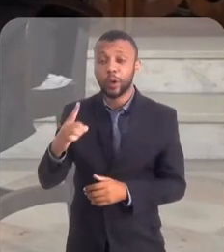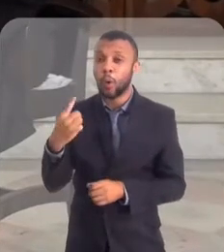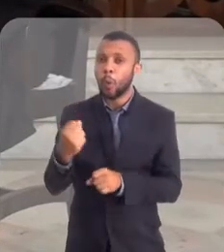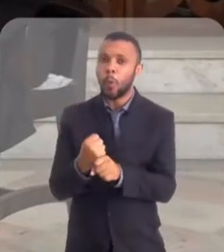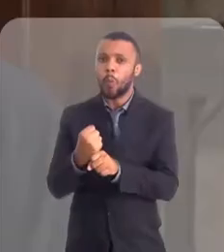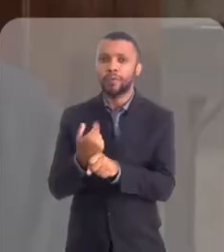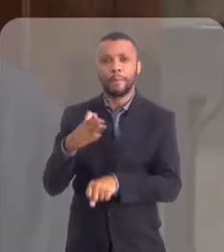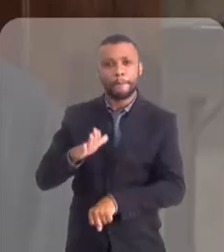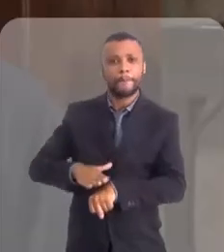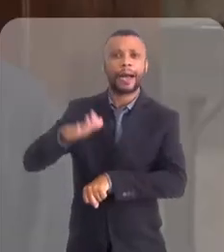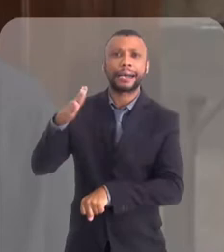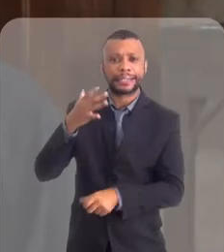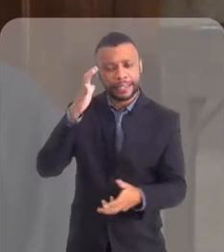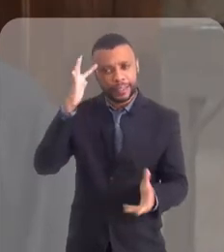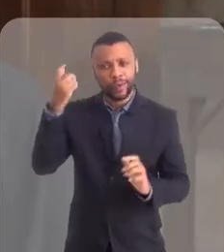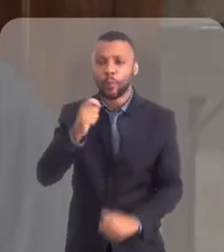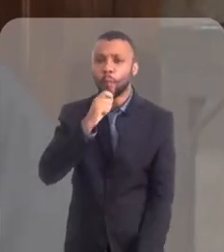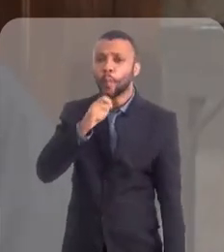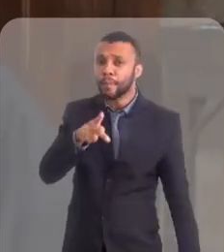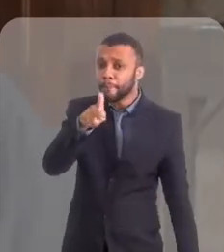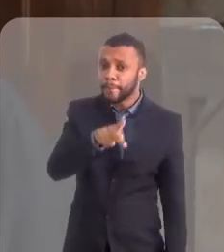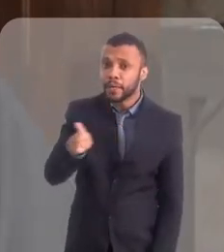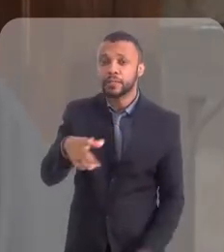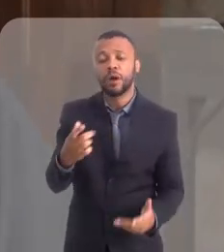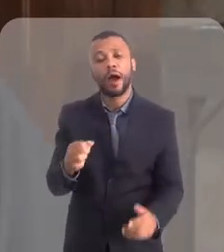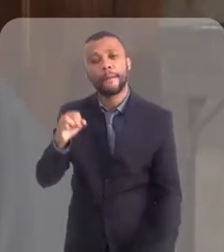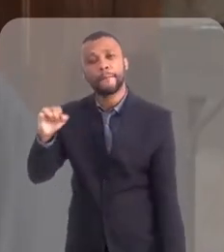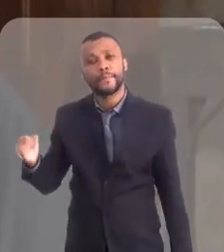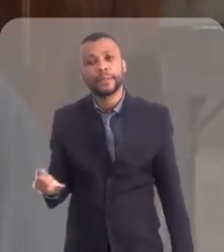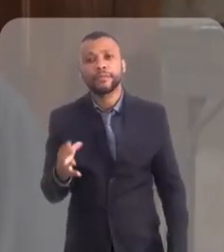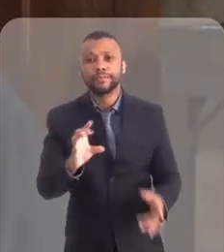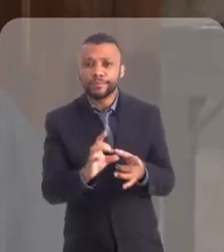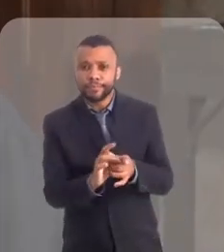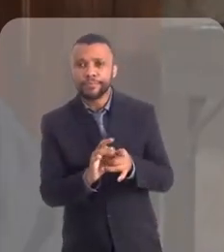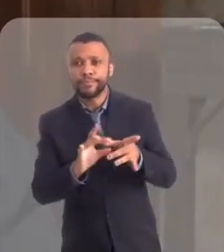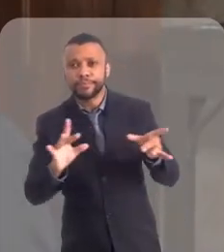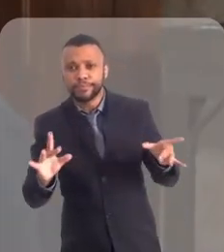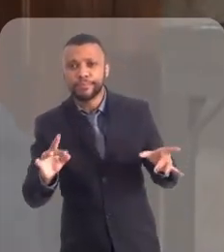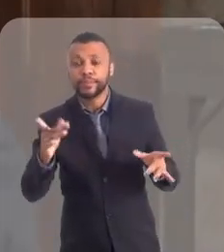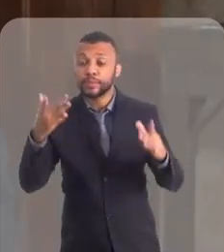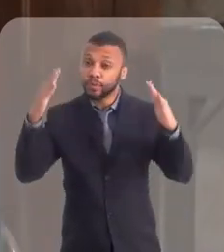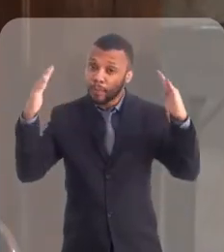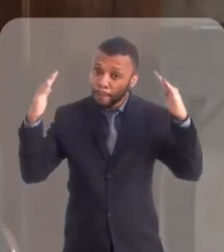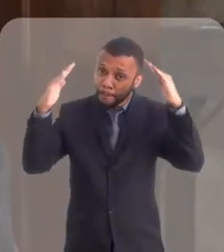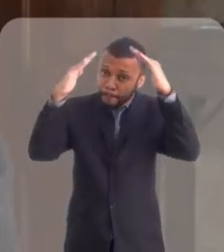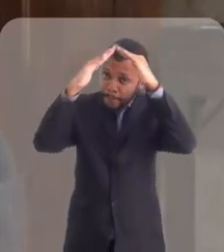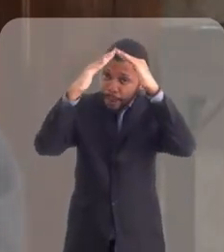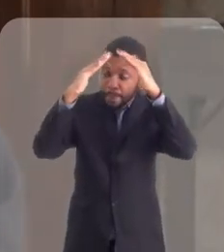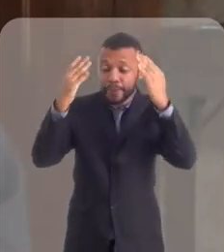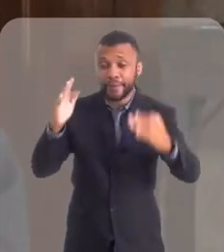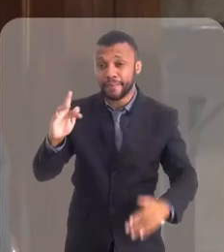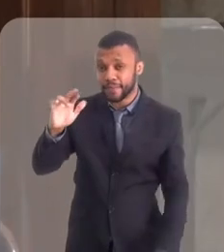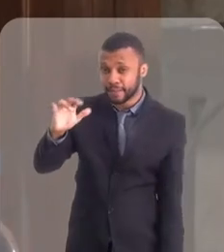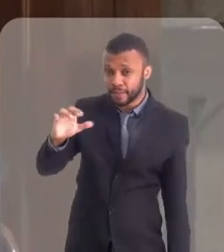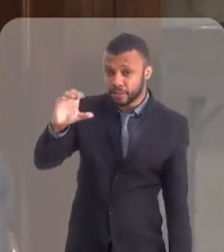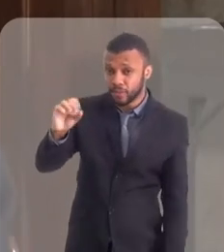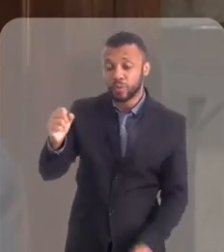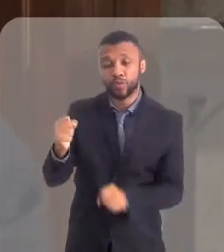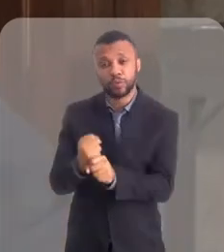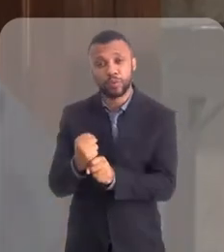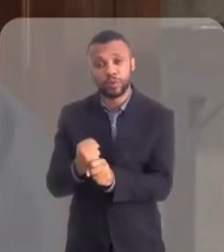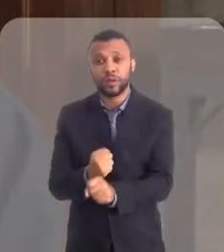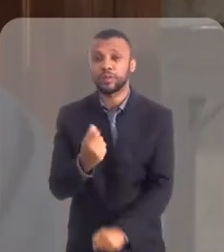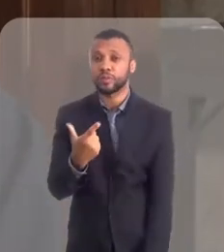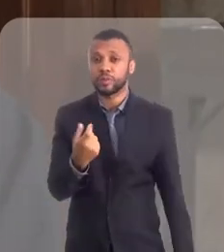ano nessa situação. Foi quando, então, valendo-se de uma permissão da Santa Sé, ou seja, do próprio Papa Francisco, dada no ano de 2014,